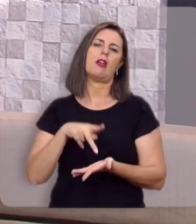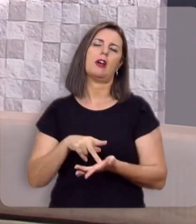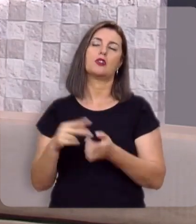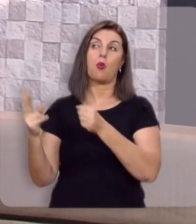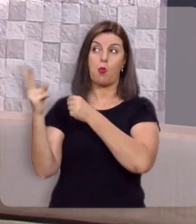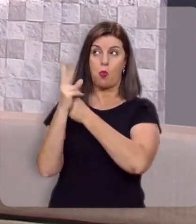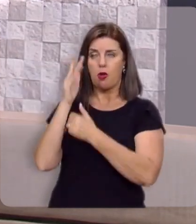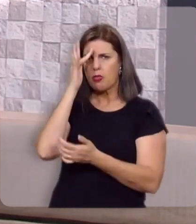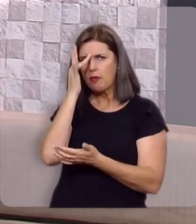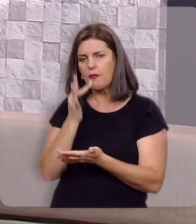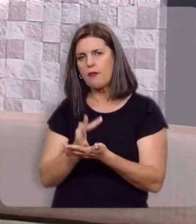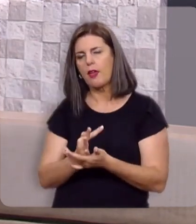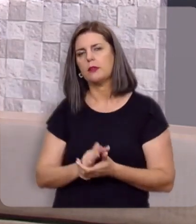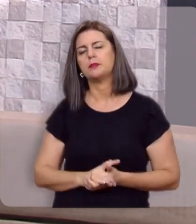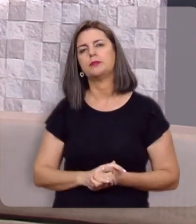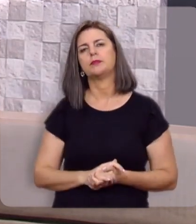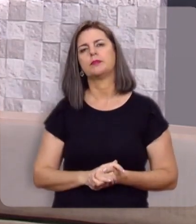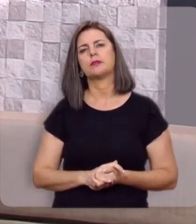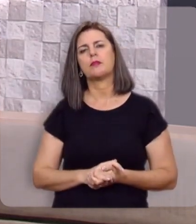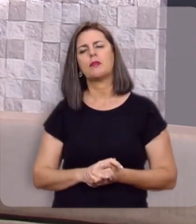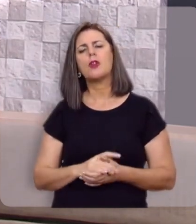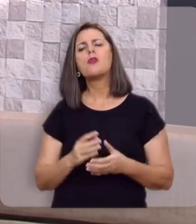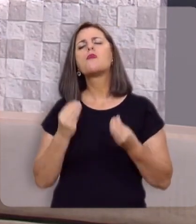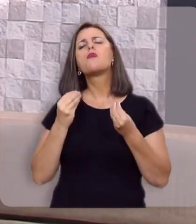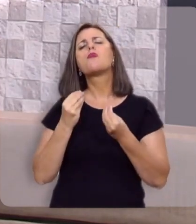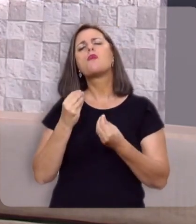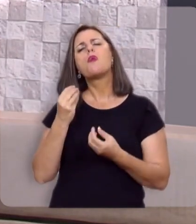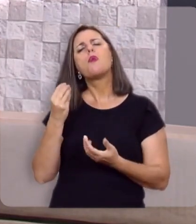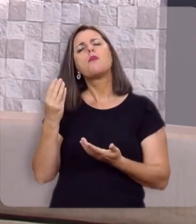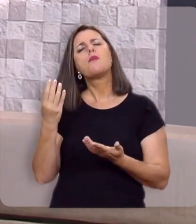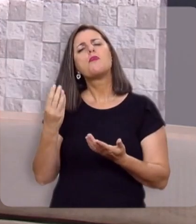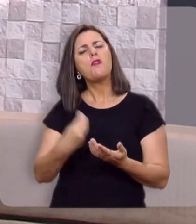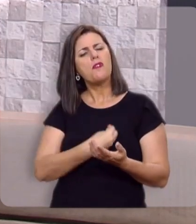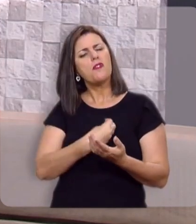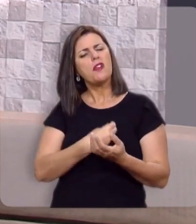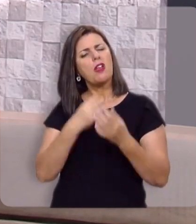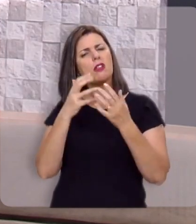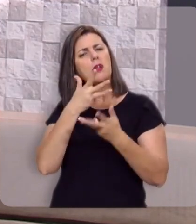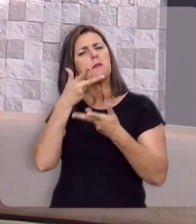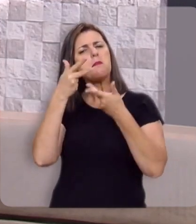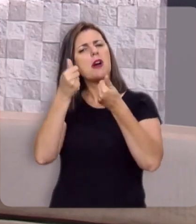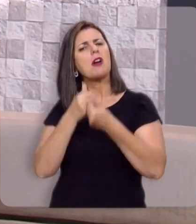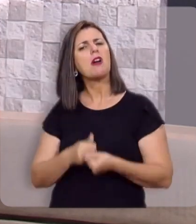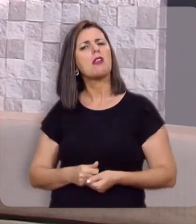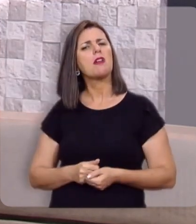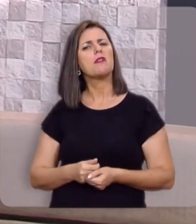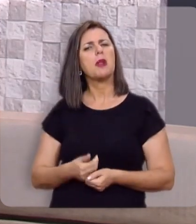Eu guardei a fé. Que balanço fantástico acerca do passado.